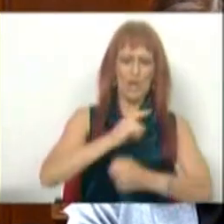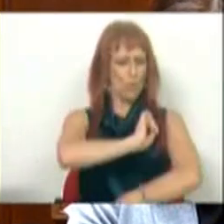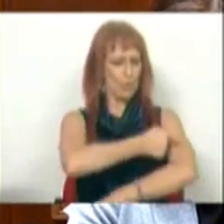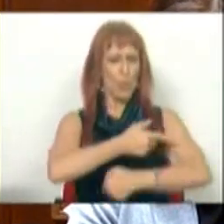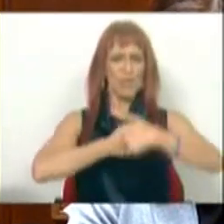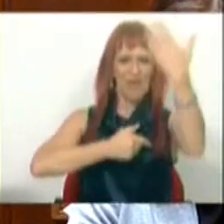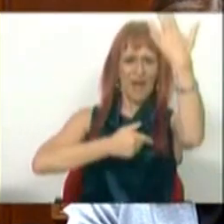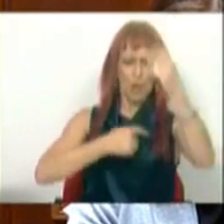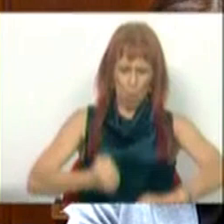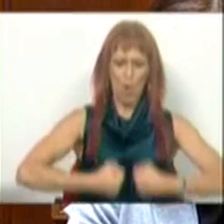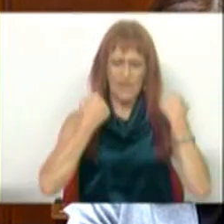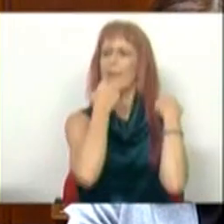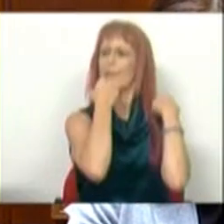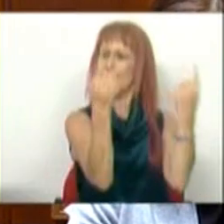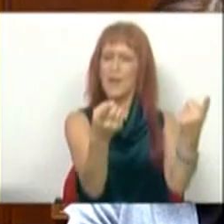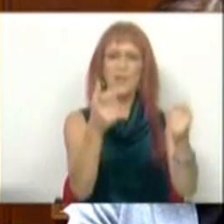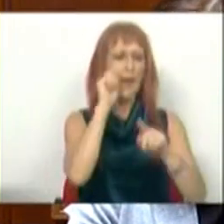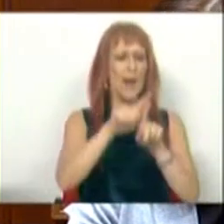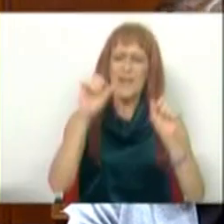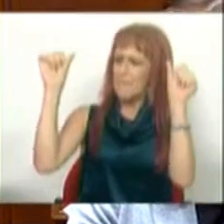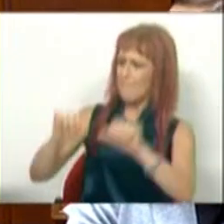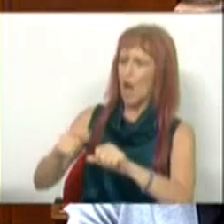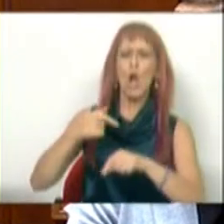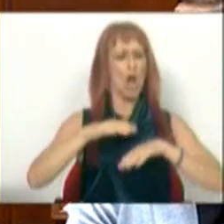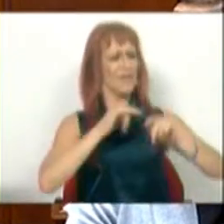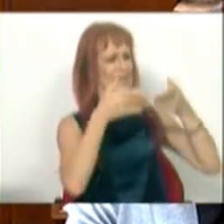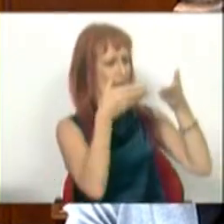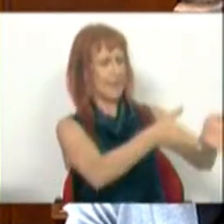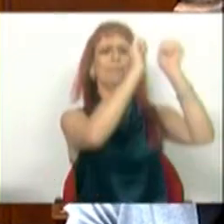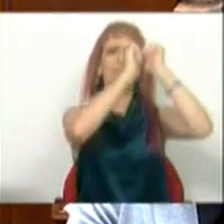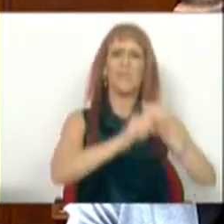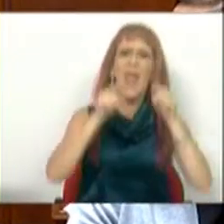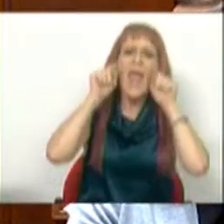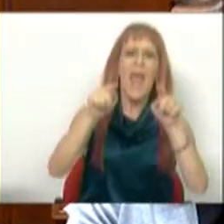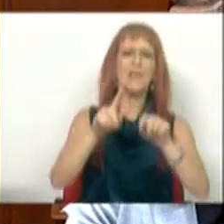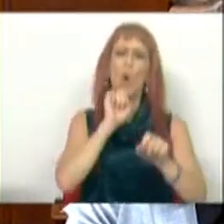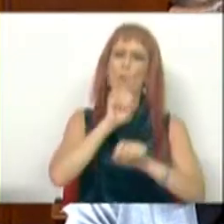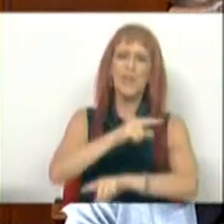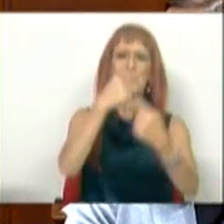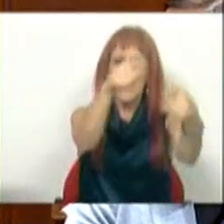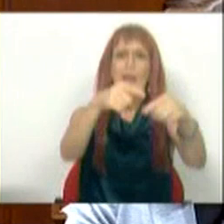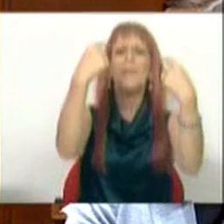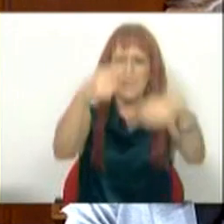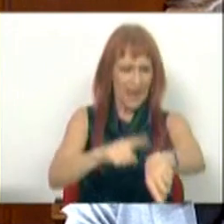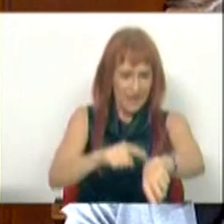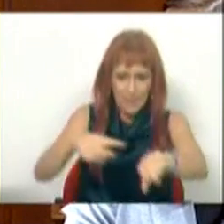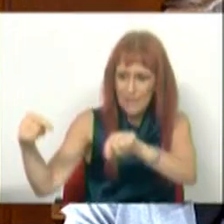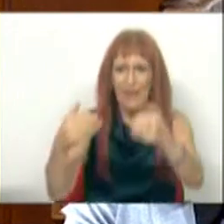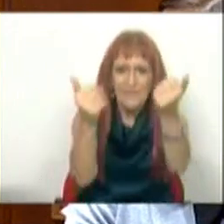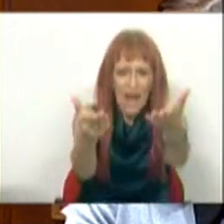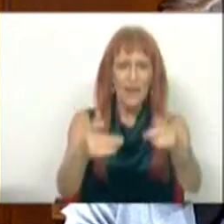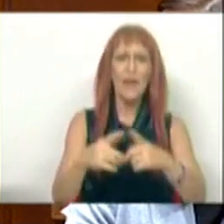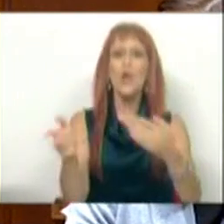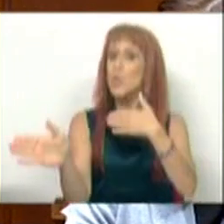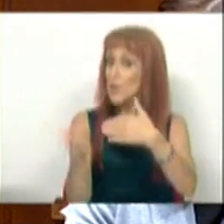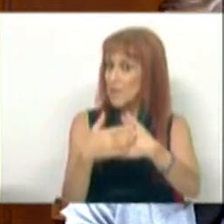poder que consegue dizer aqui está mal, nós faríamos assim. É essa a oportunidade que vocês ainda têm neste debate. De